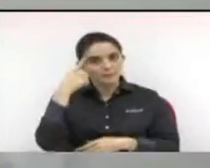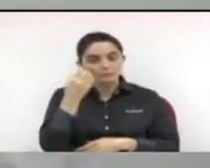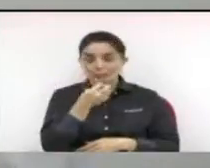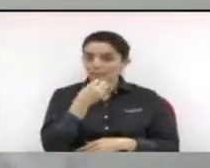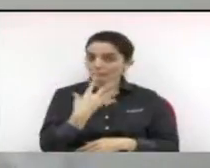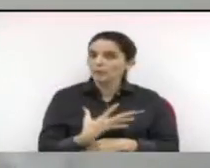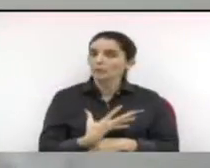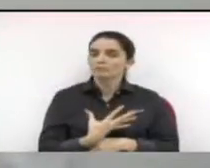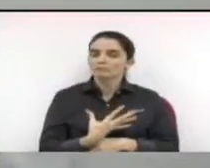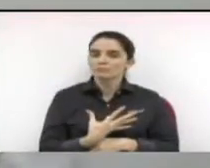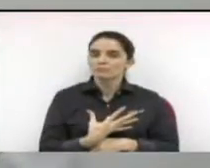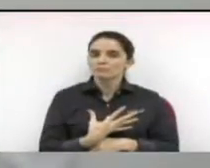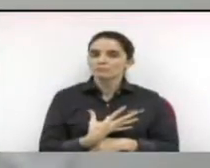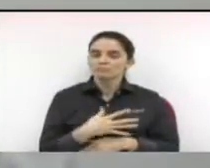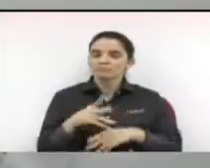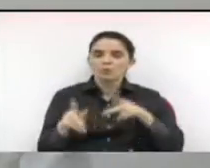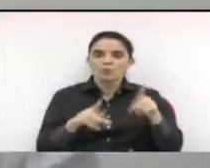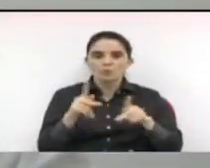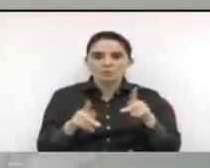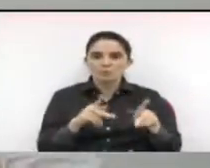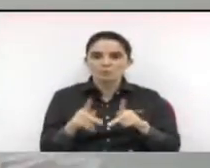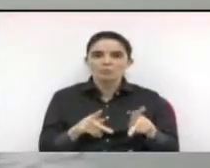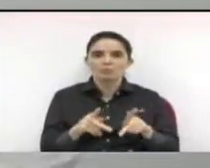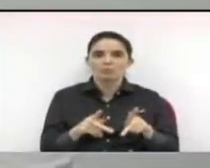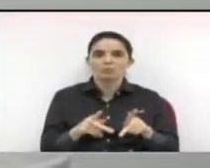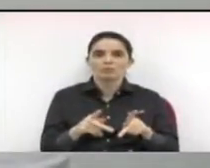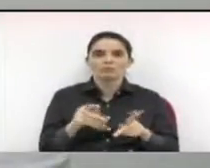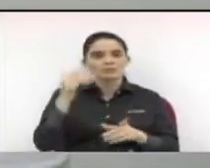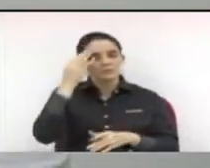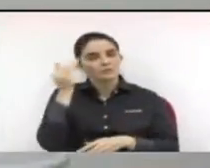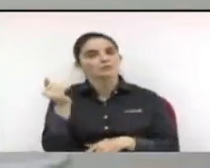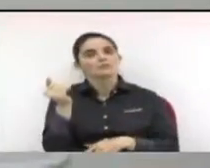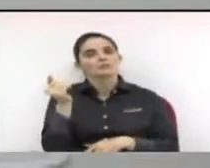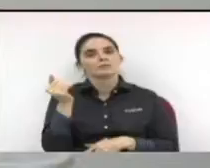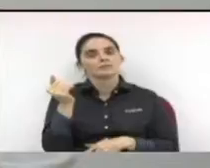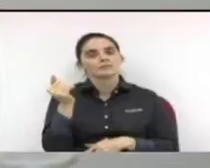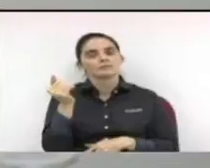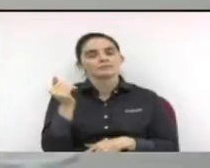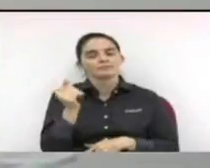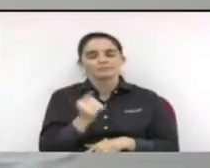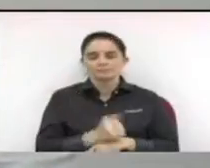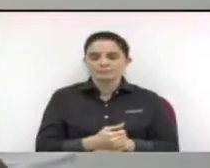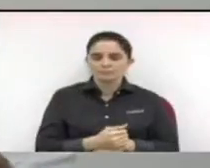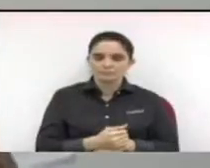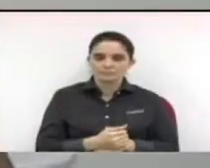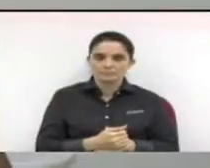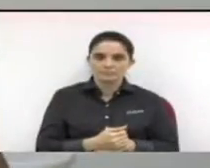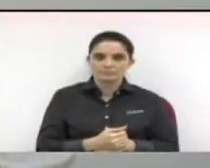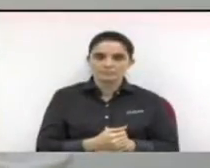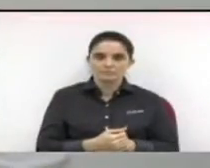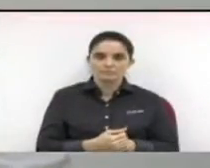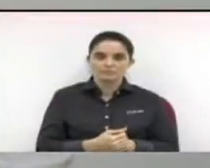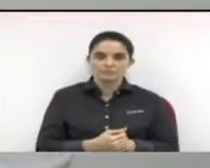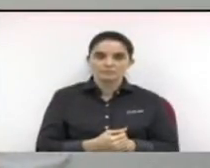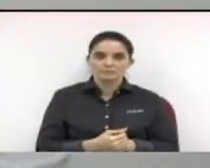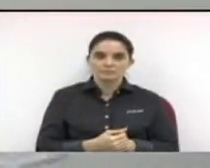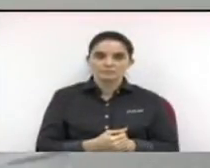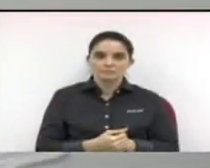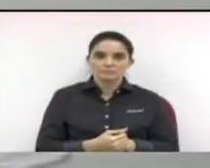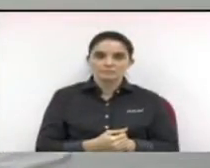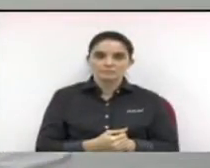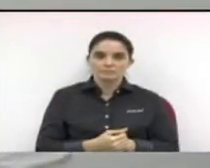o povo ter algum nível de participação, o vereador Newton, entendeu? E quanto mais a gente